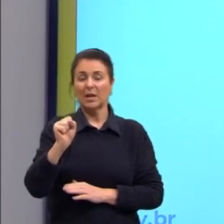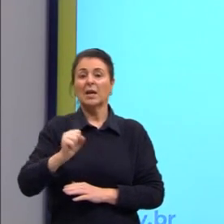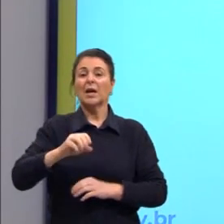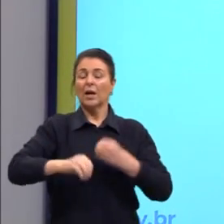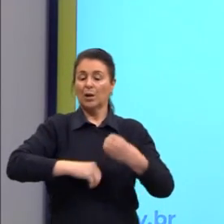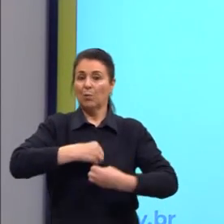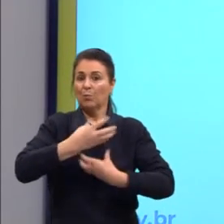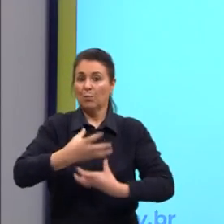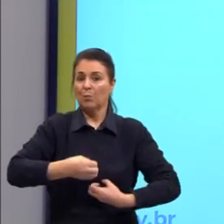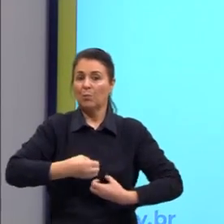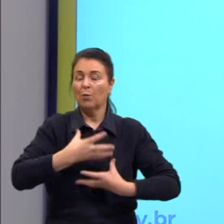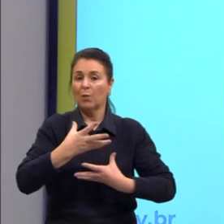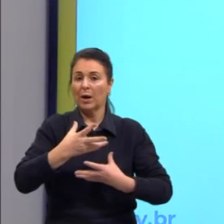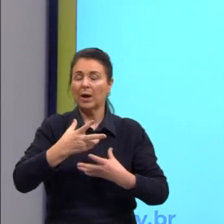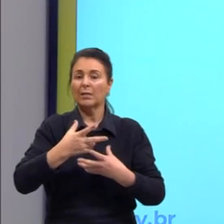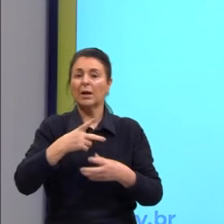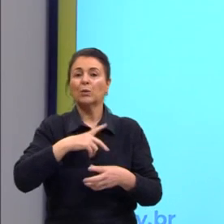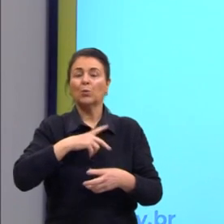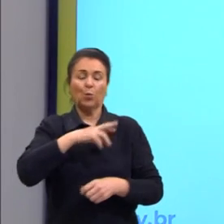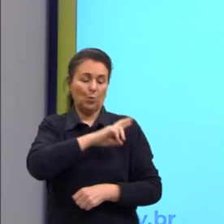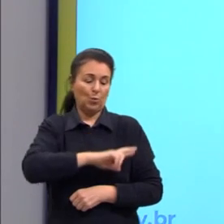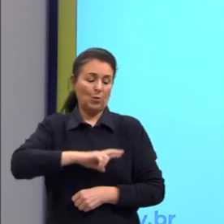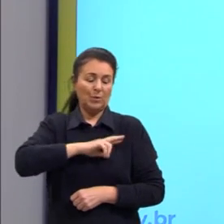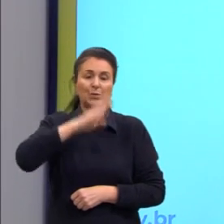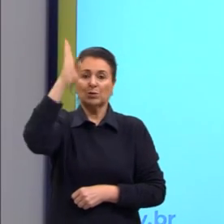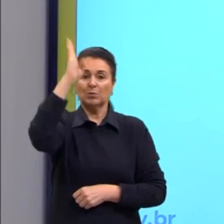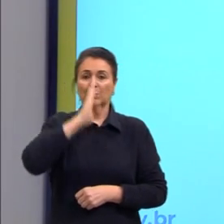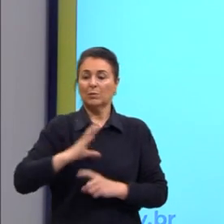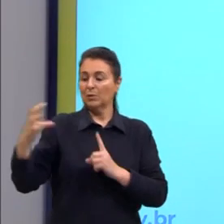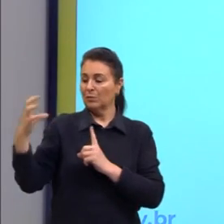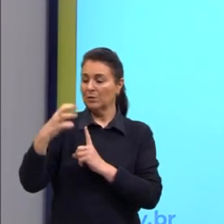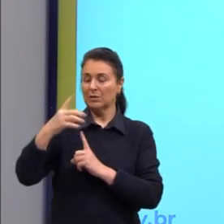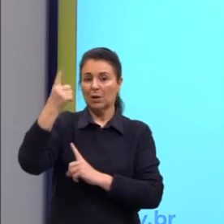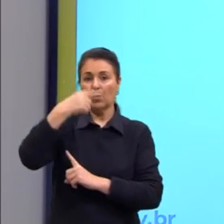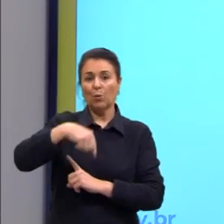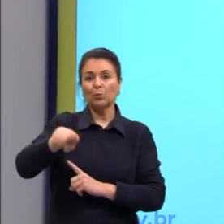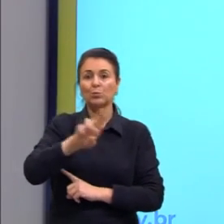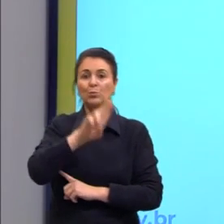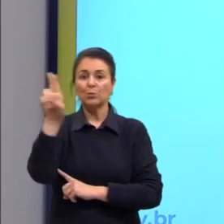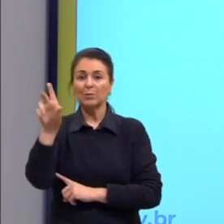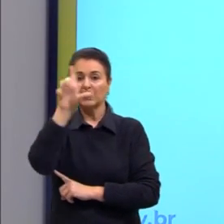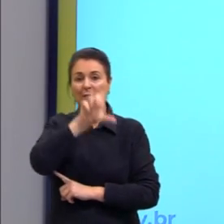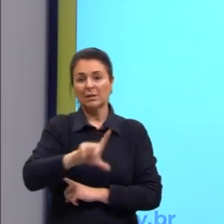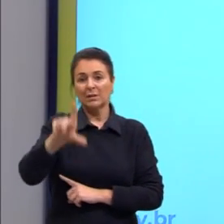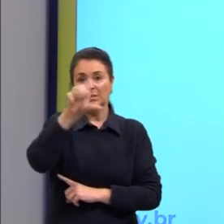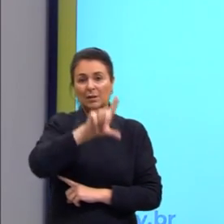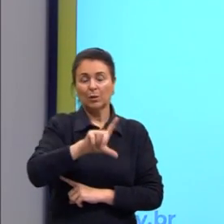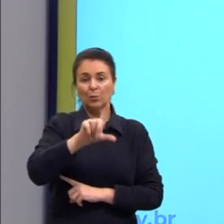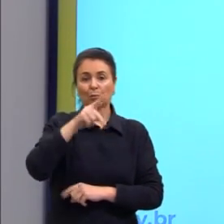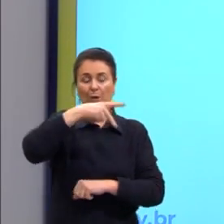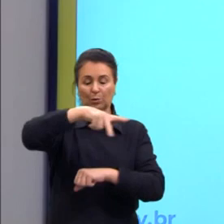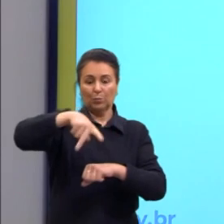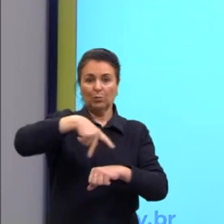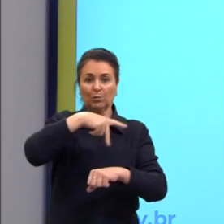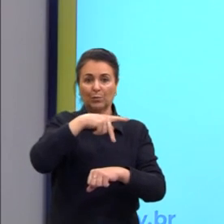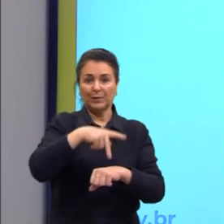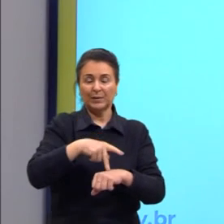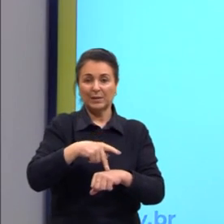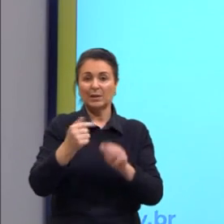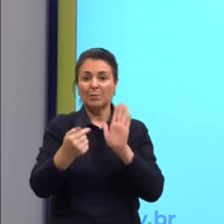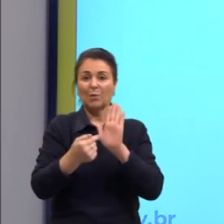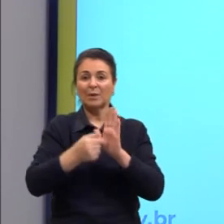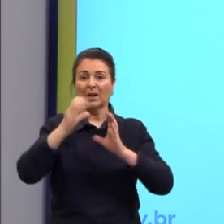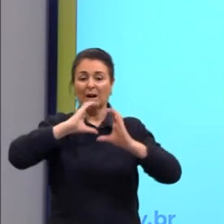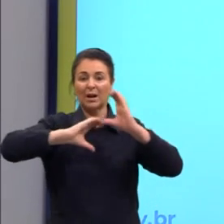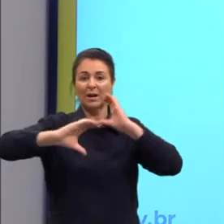brasileiro e ele influencia outros grandes nomes da literatura nacional. Então, ele vai trazer a Canção do Exílio como